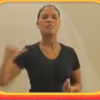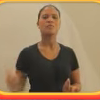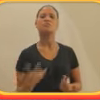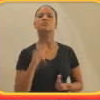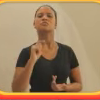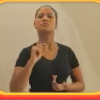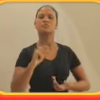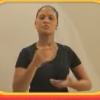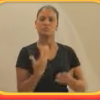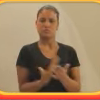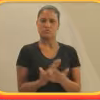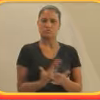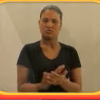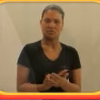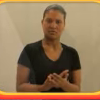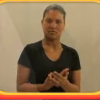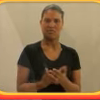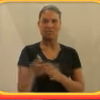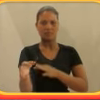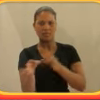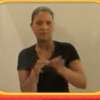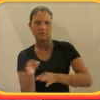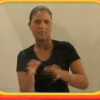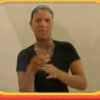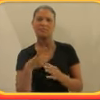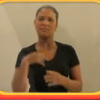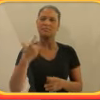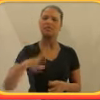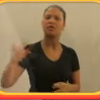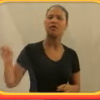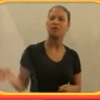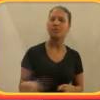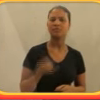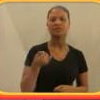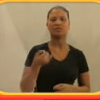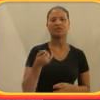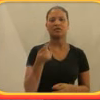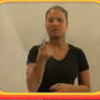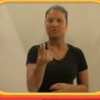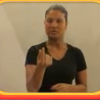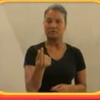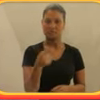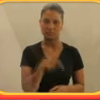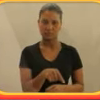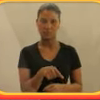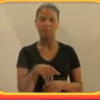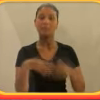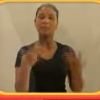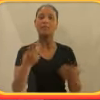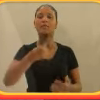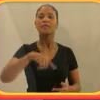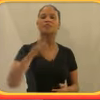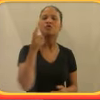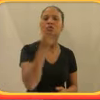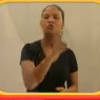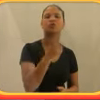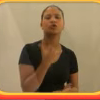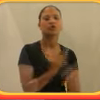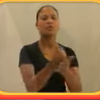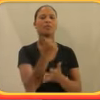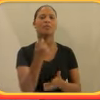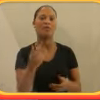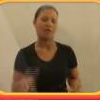lei de cotas também. Tem hoje mais oportunidade para estudar, para se preparar. Tem mais oportunidade de